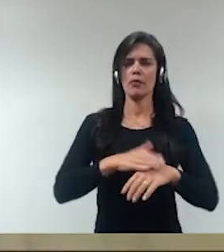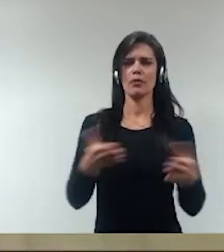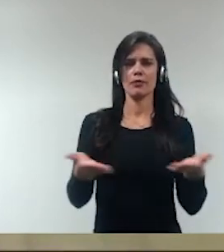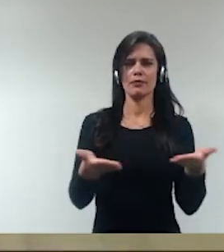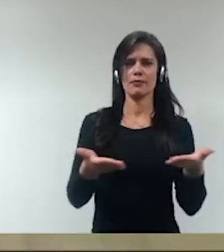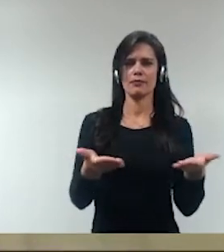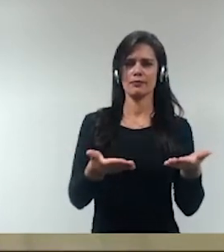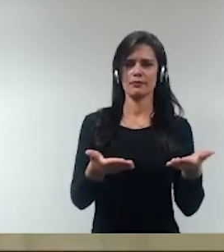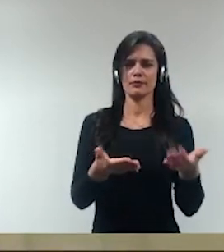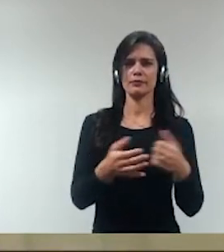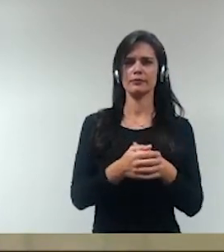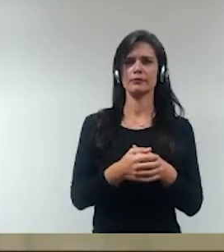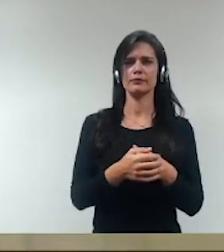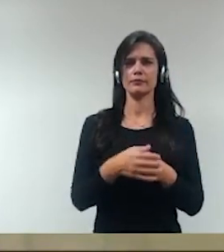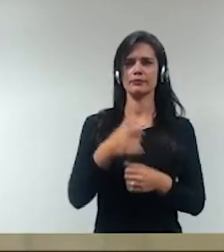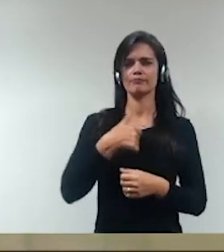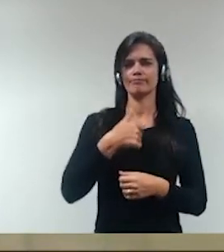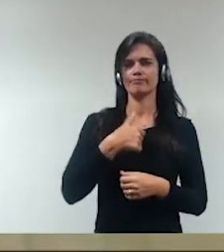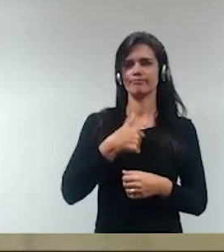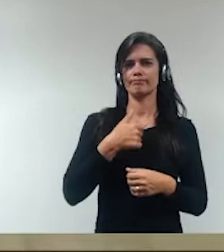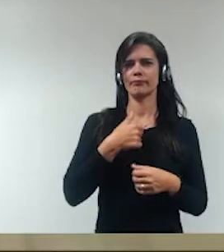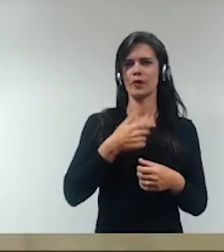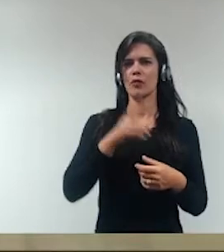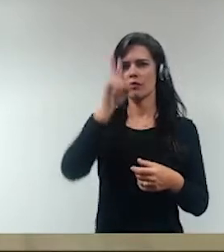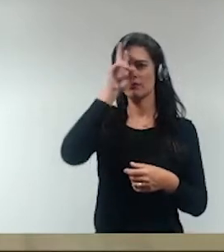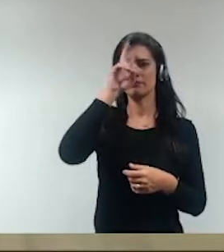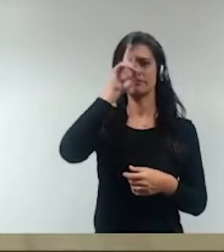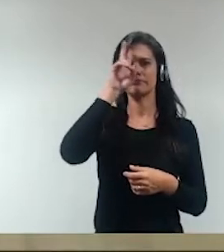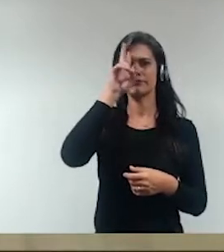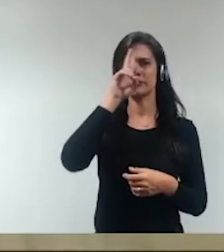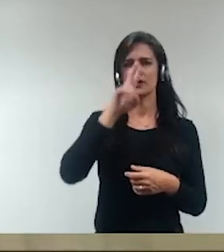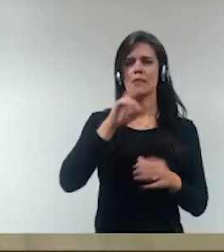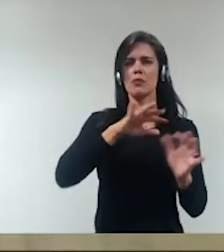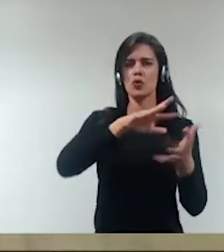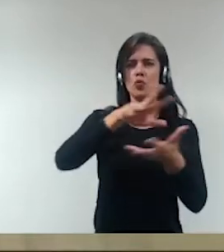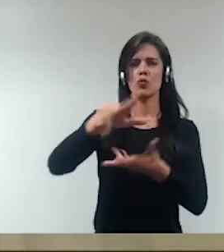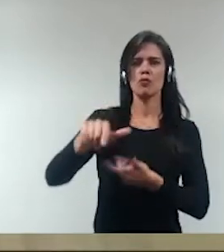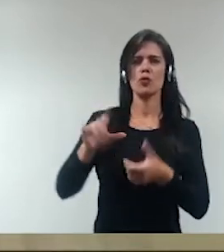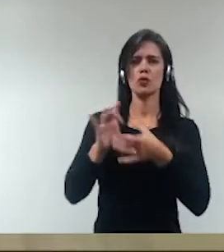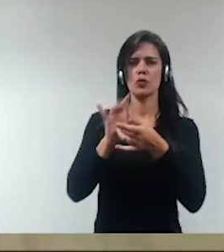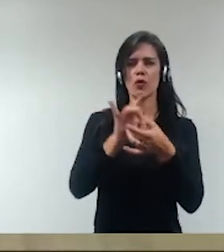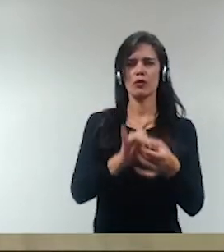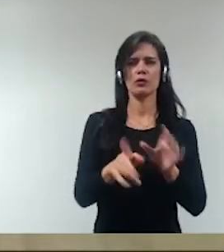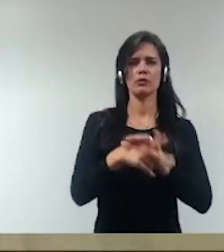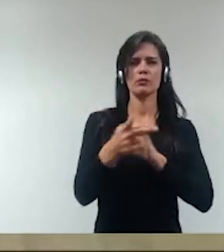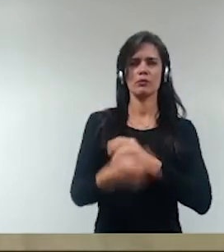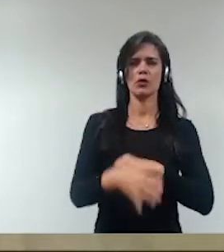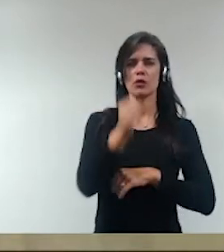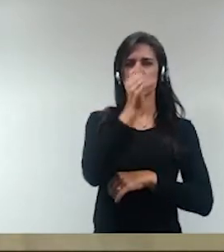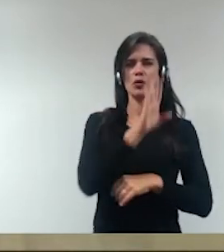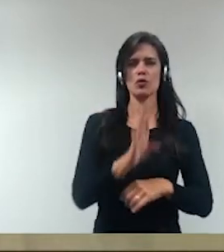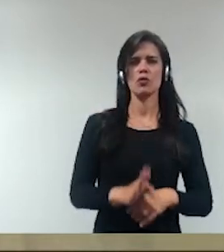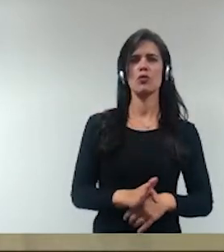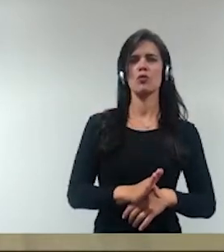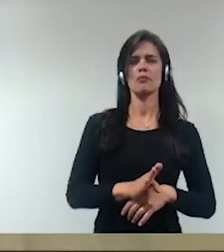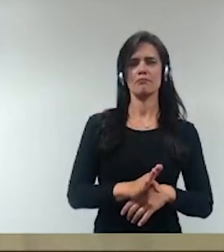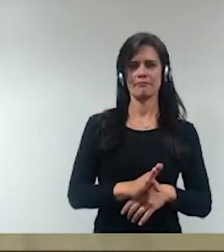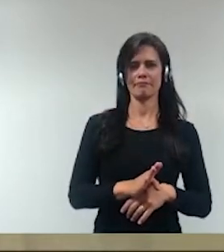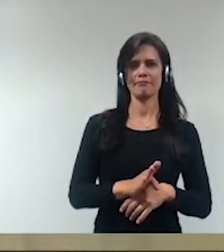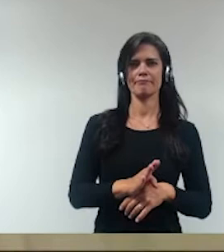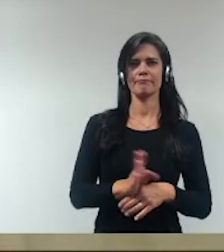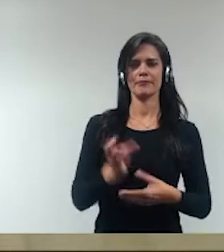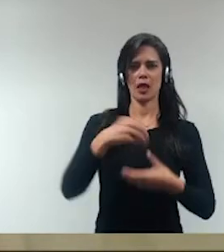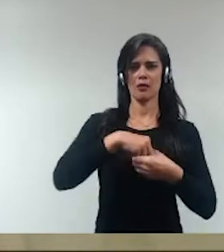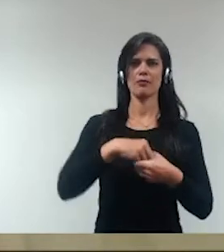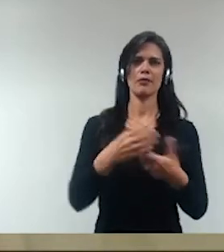que eu fiz essa referência, esse cenário mundial que o Brasil vem a rebote, né.